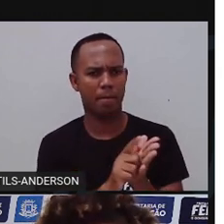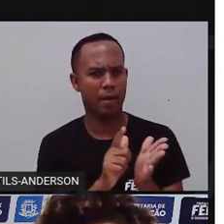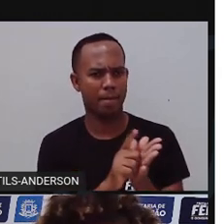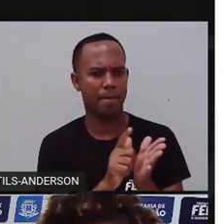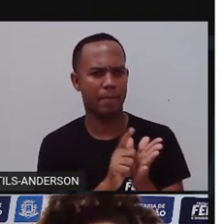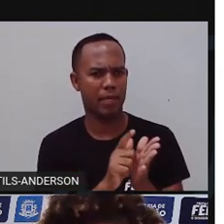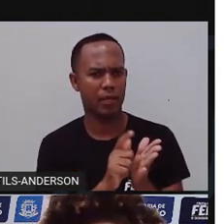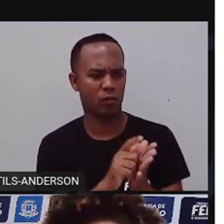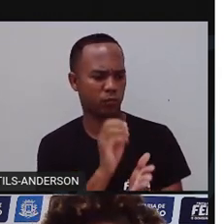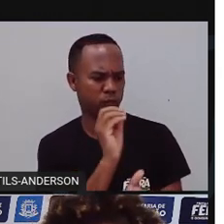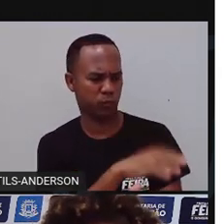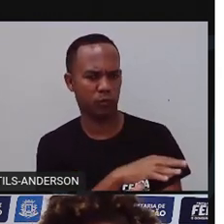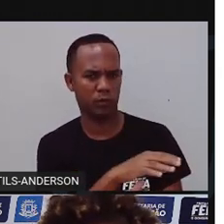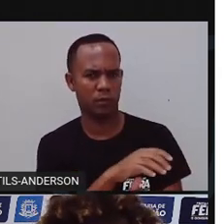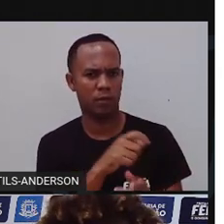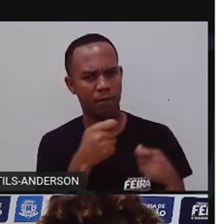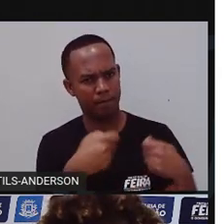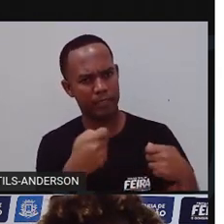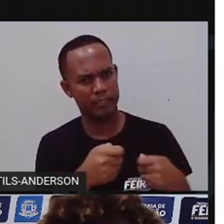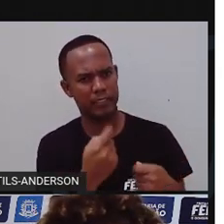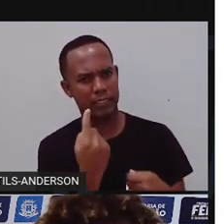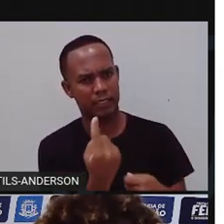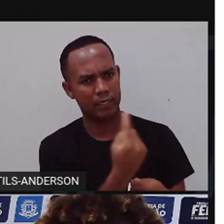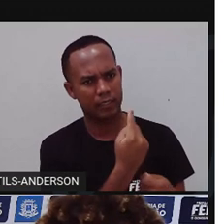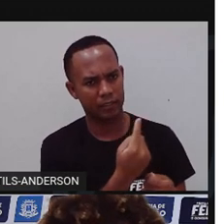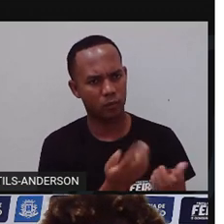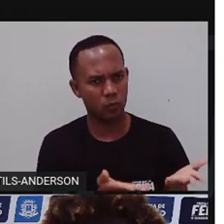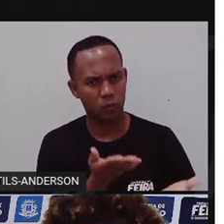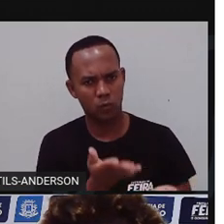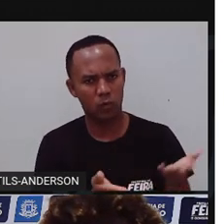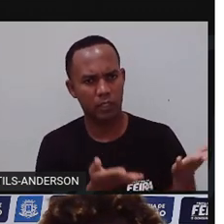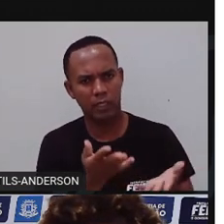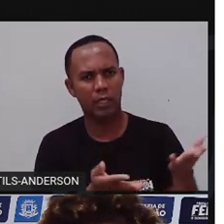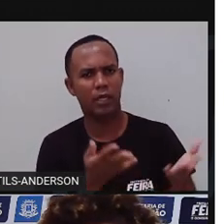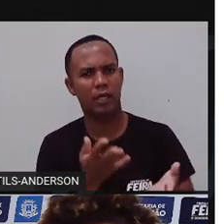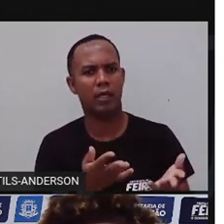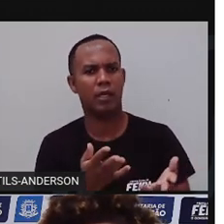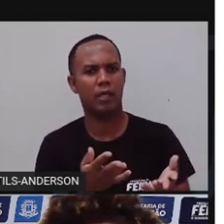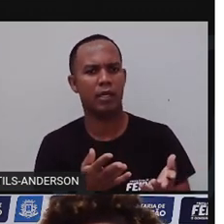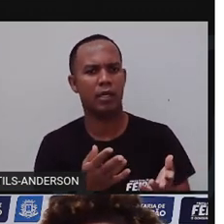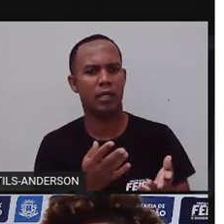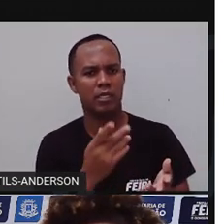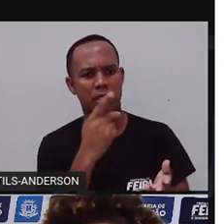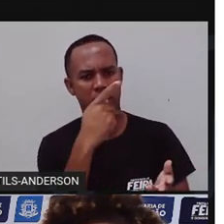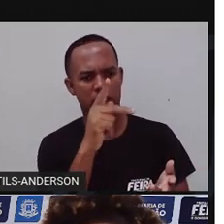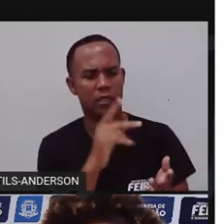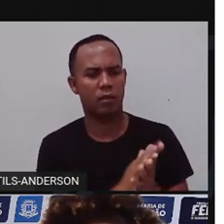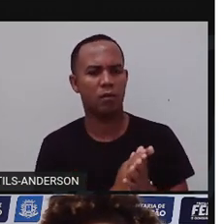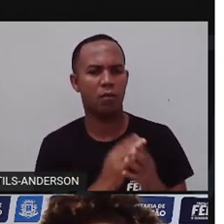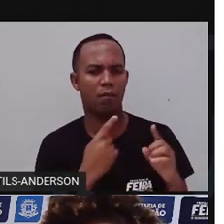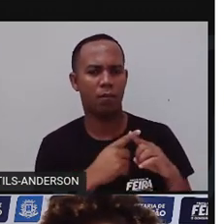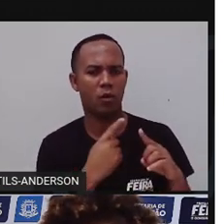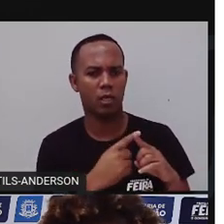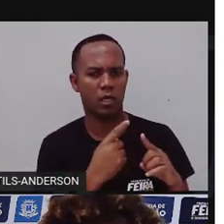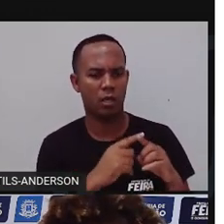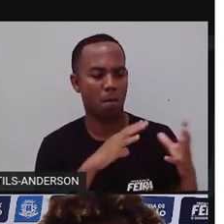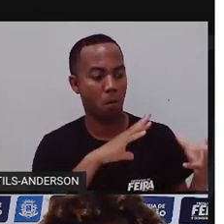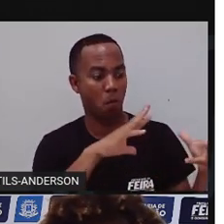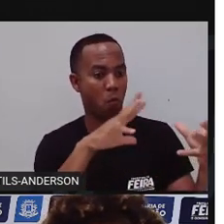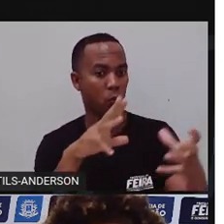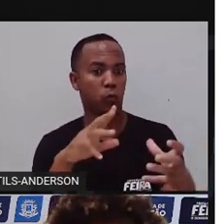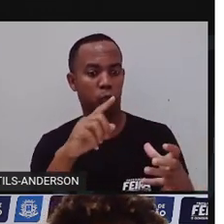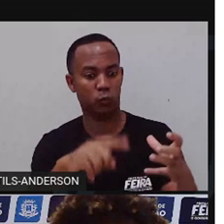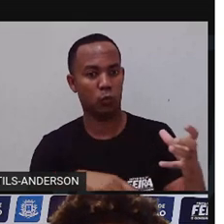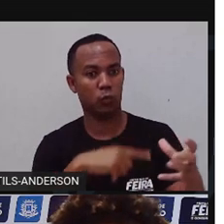Cada um deve cuidar da sua parte, senão o mundo se tornará um gigantesco lixão.